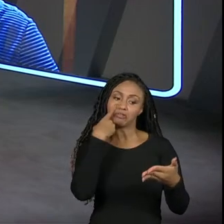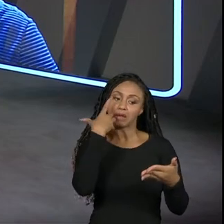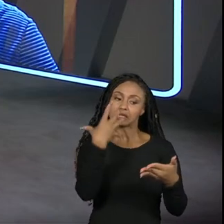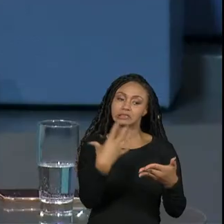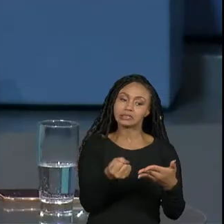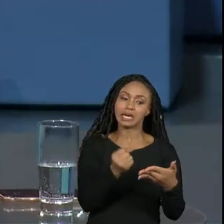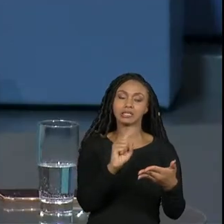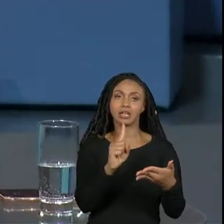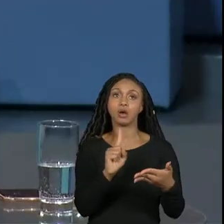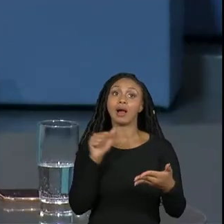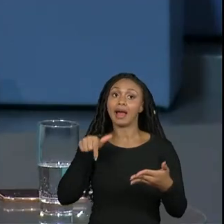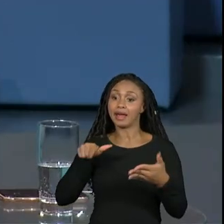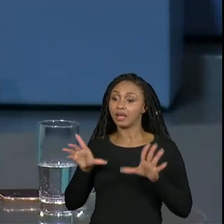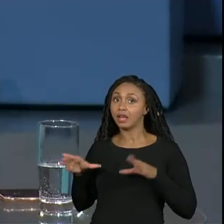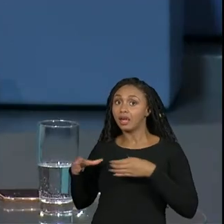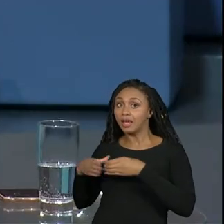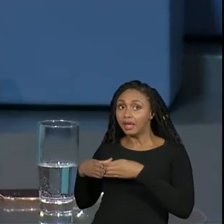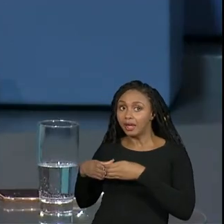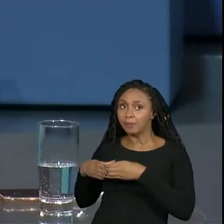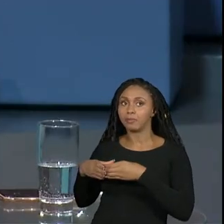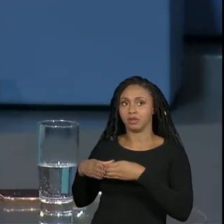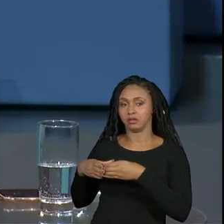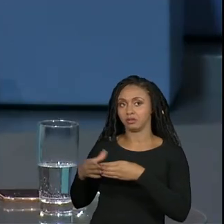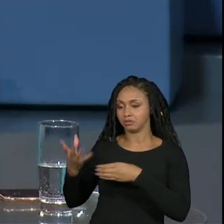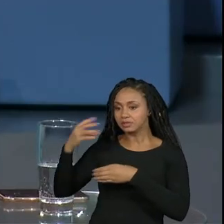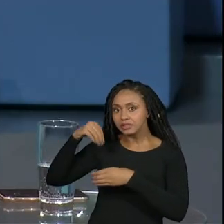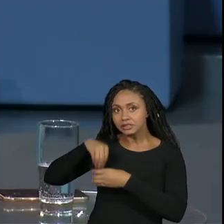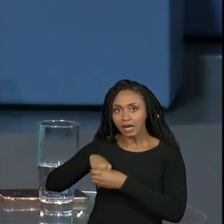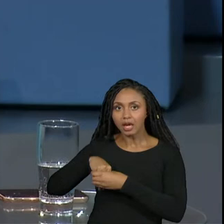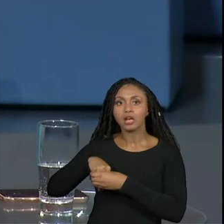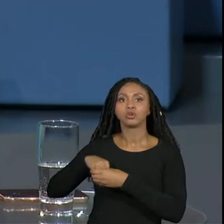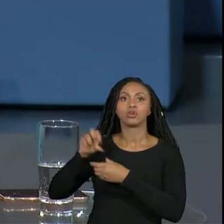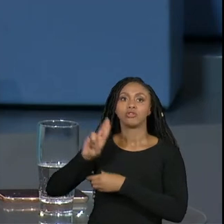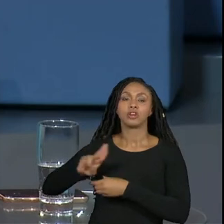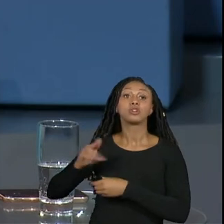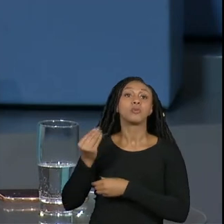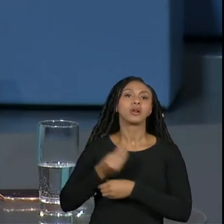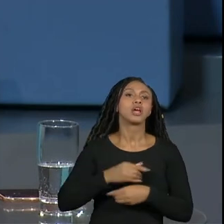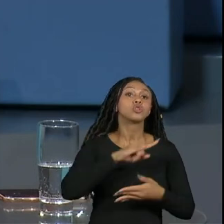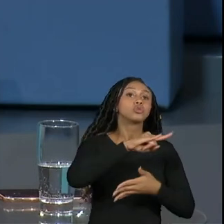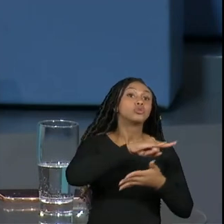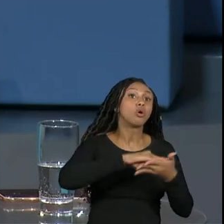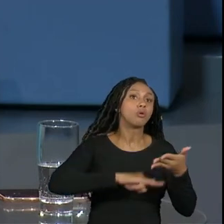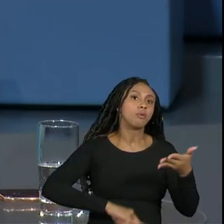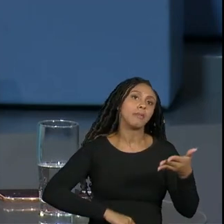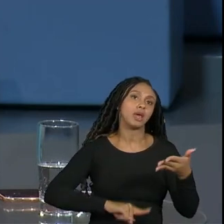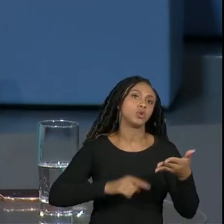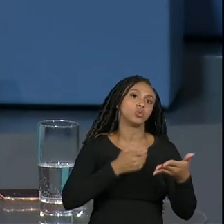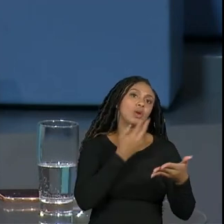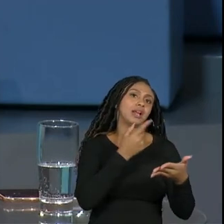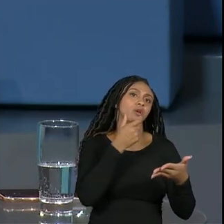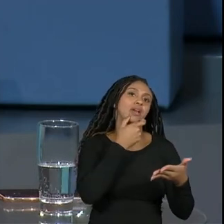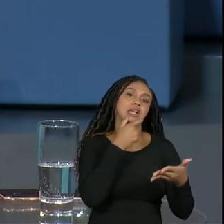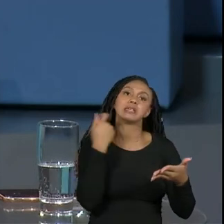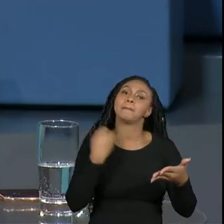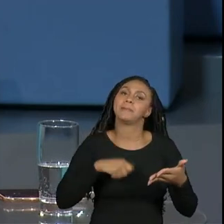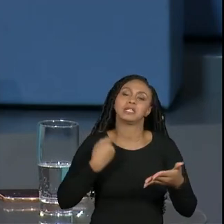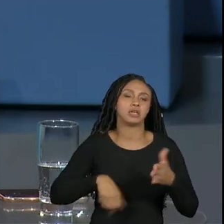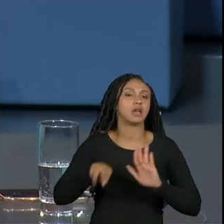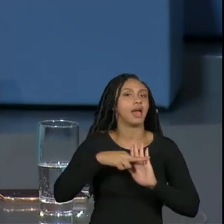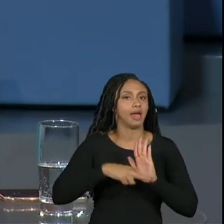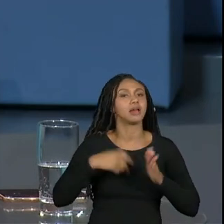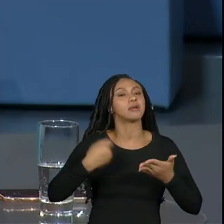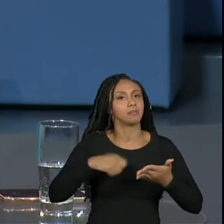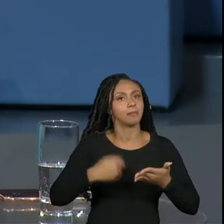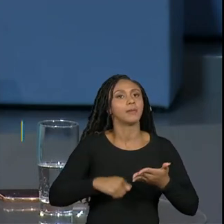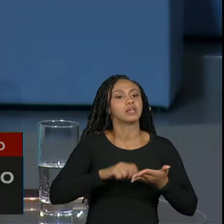checar internamente para verificar porque todo documento em língua inglesa requer tradução é regra é norma tá mas